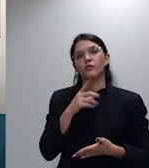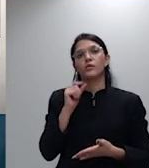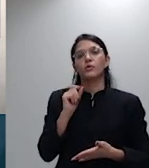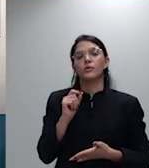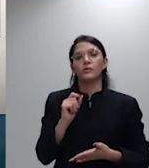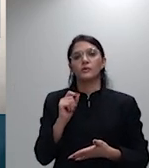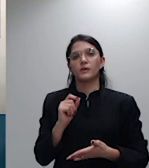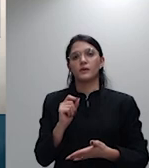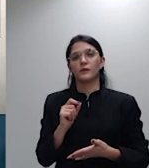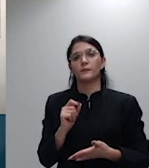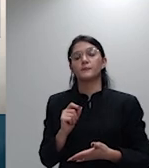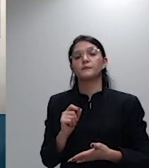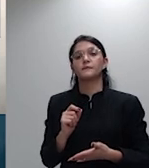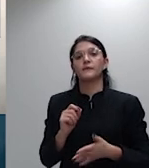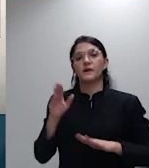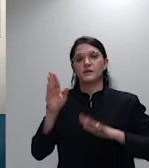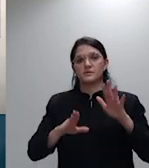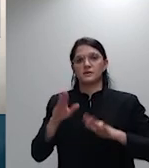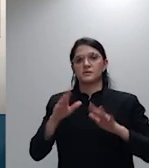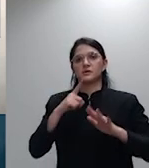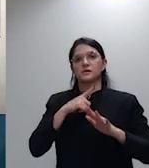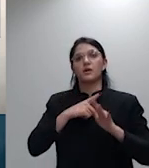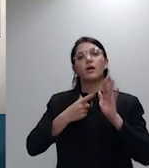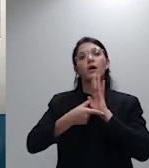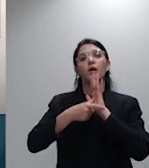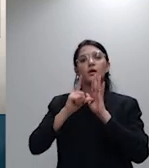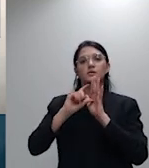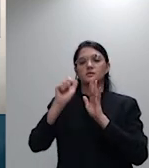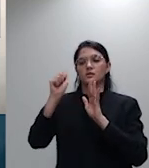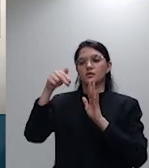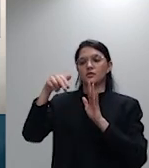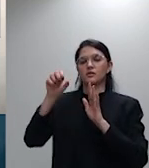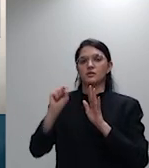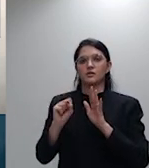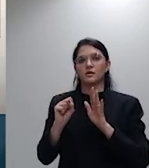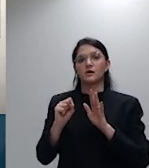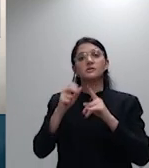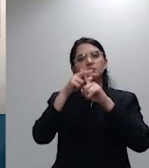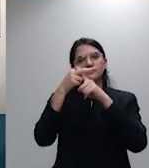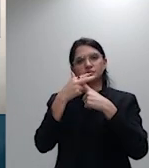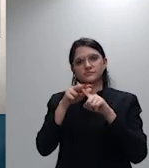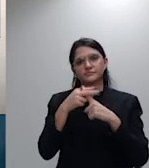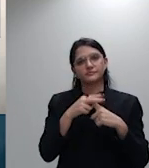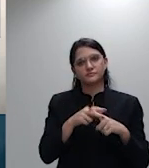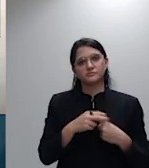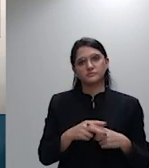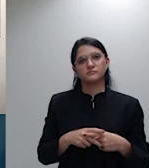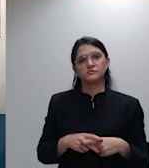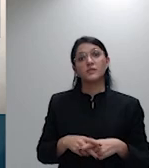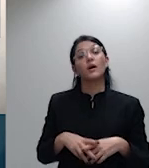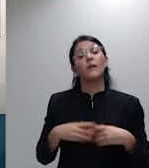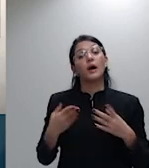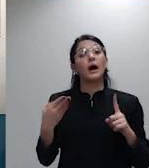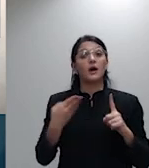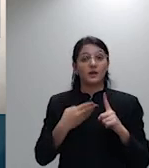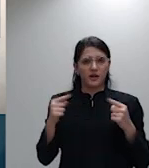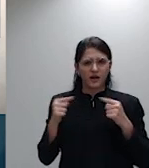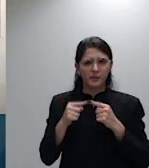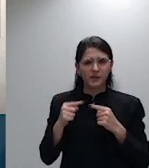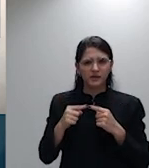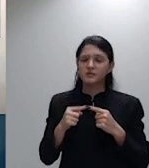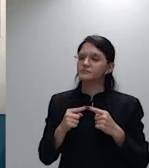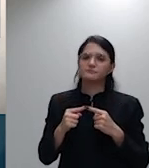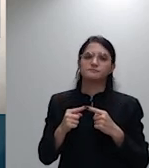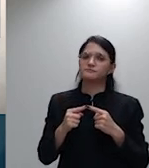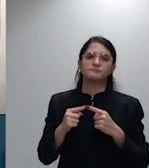autorizado anteriormente pela agência e teria sido ratificado não é o caso excelência que podia pode haver inclusive um